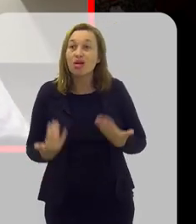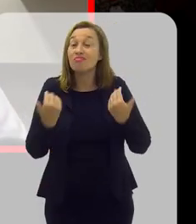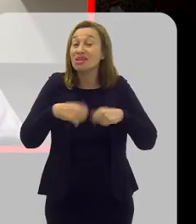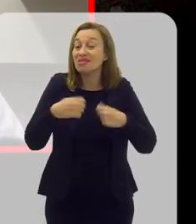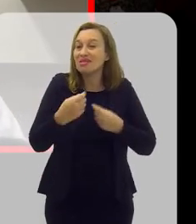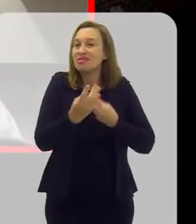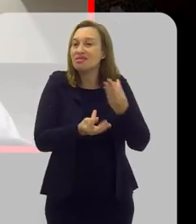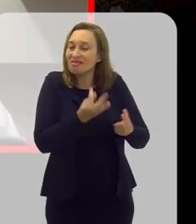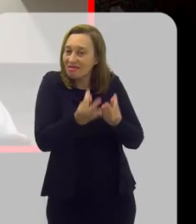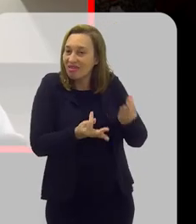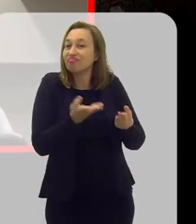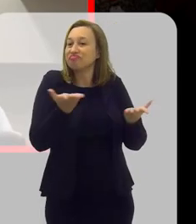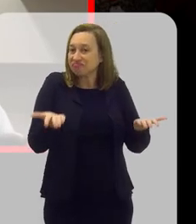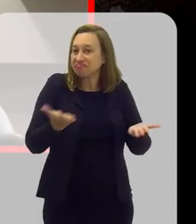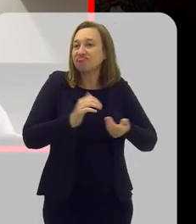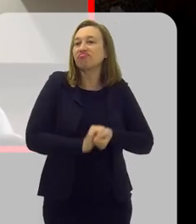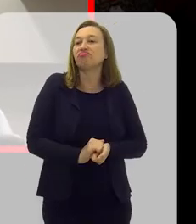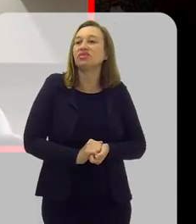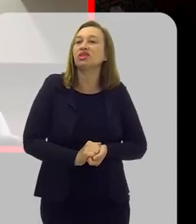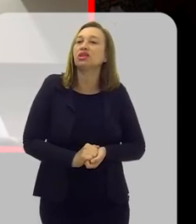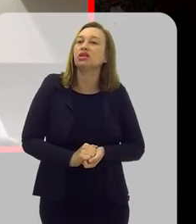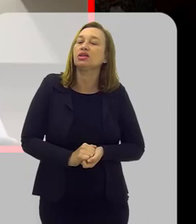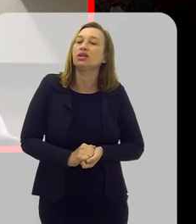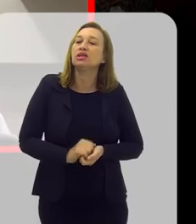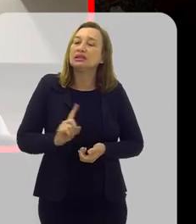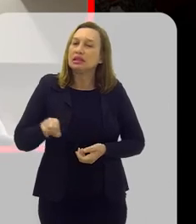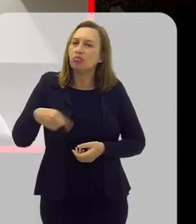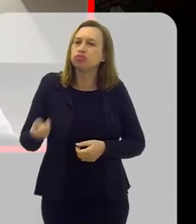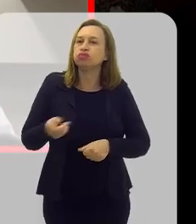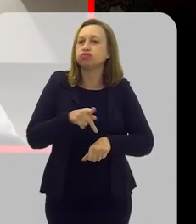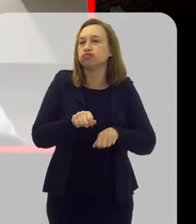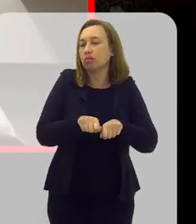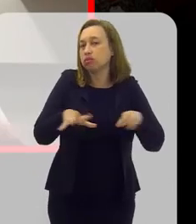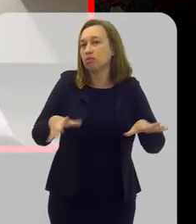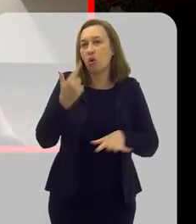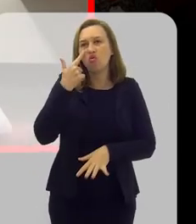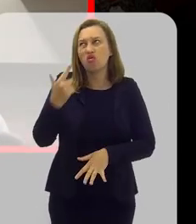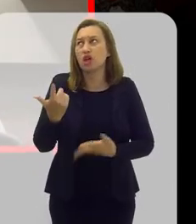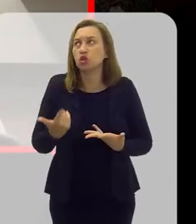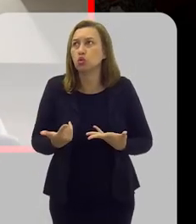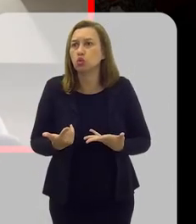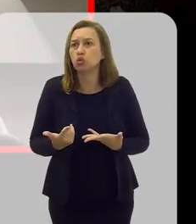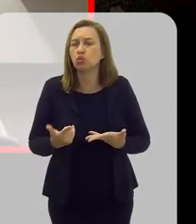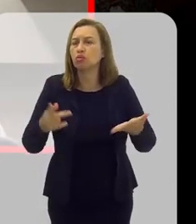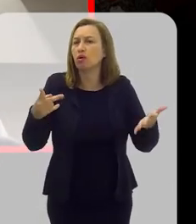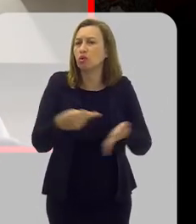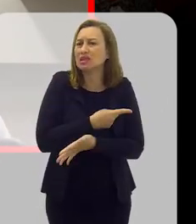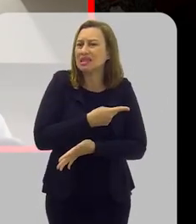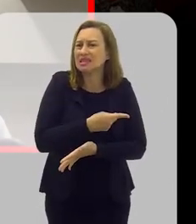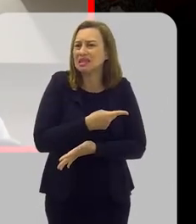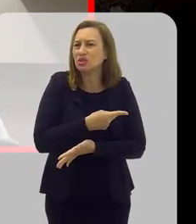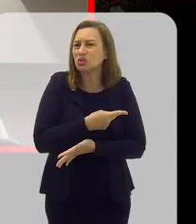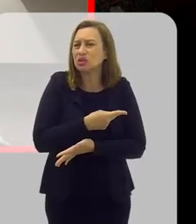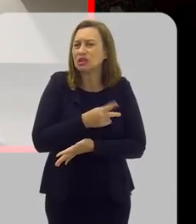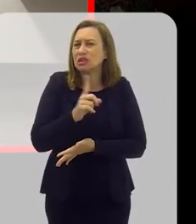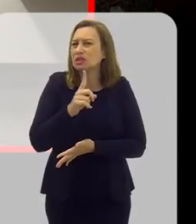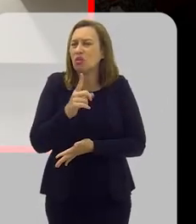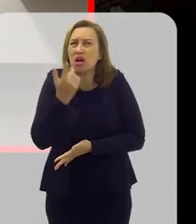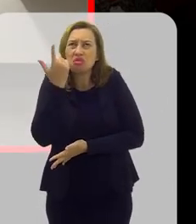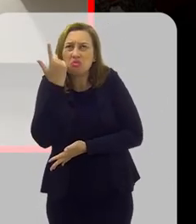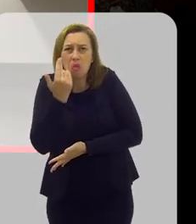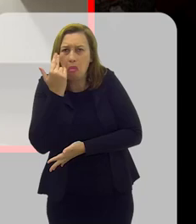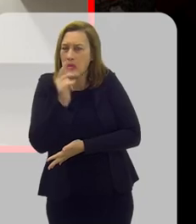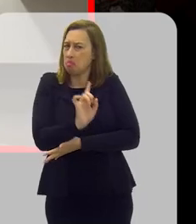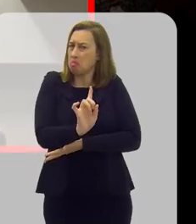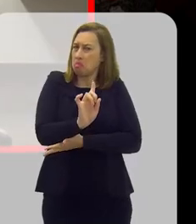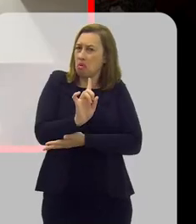ele tem que ser tratado assim. Depois da pandemia, eu vejo uma coisa acontecendo, e não é